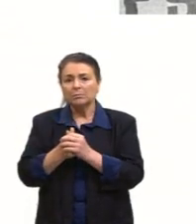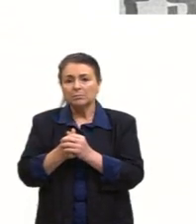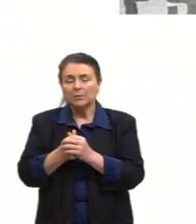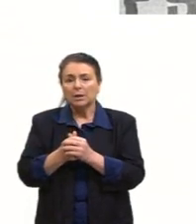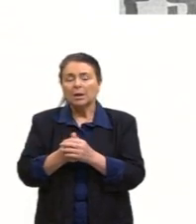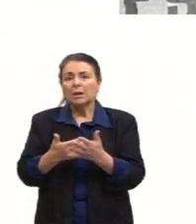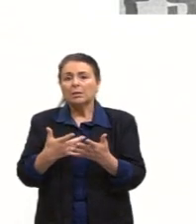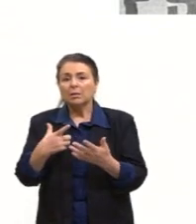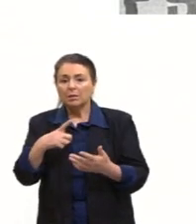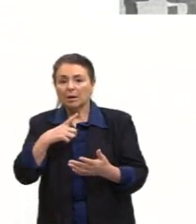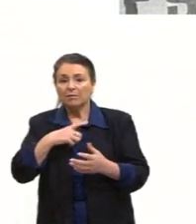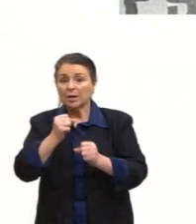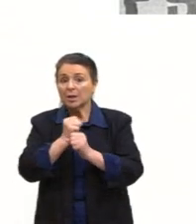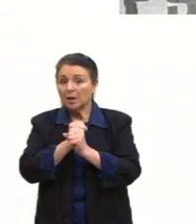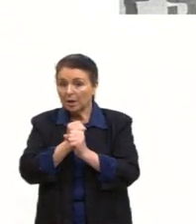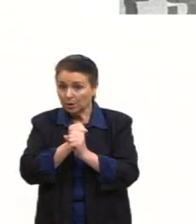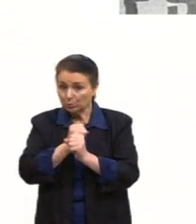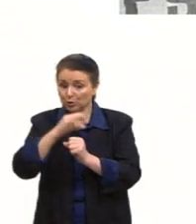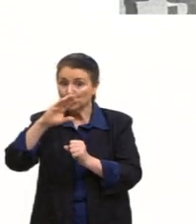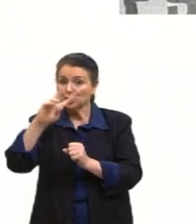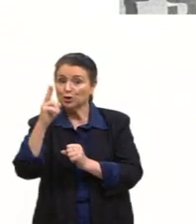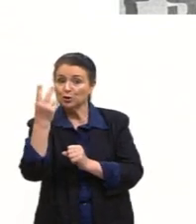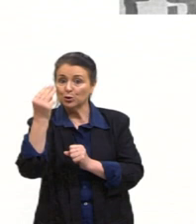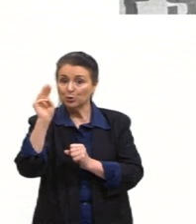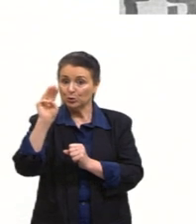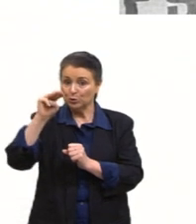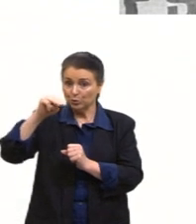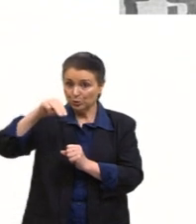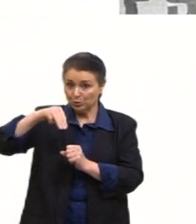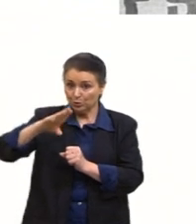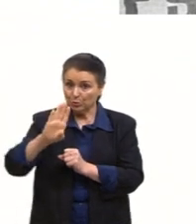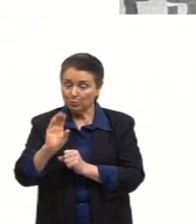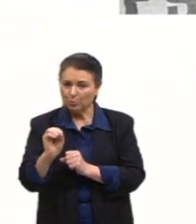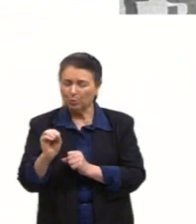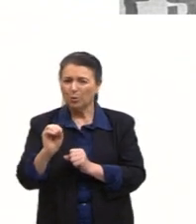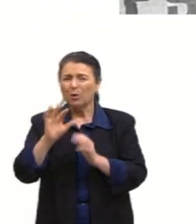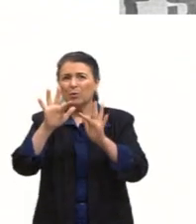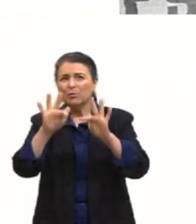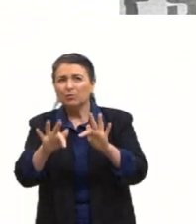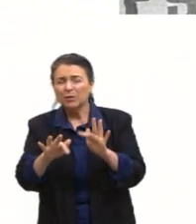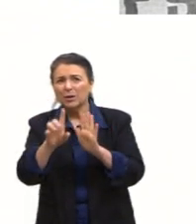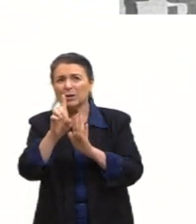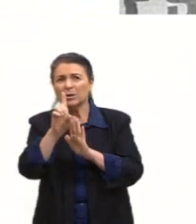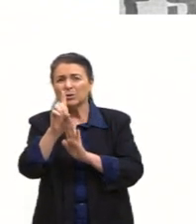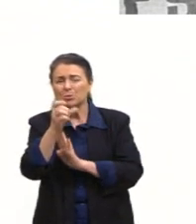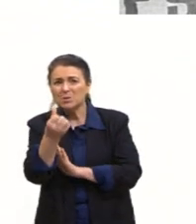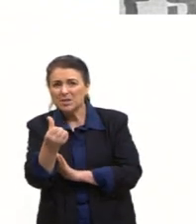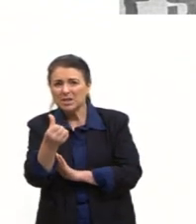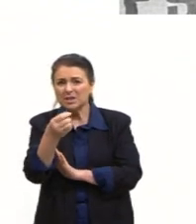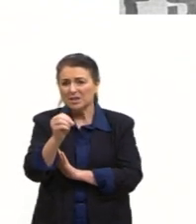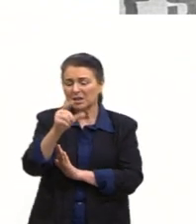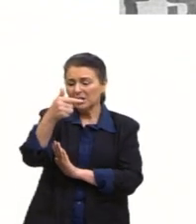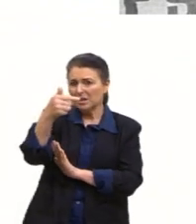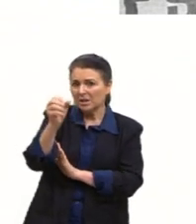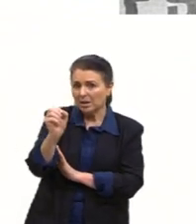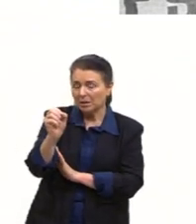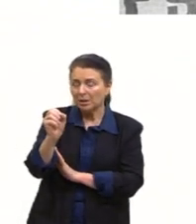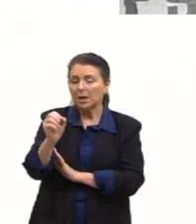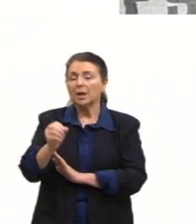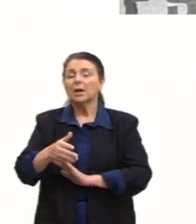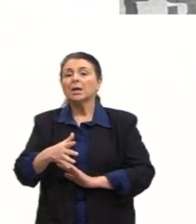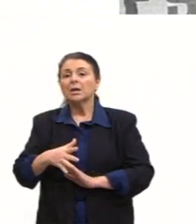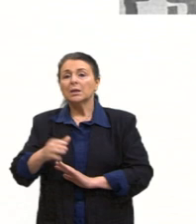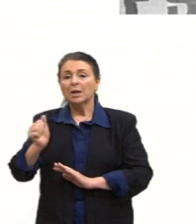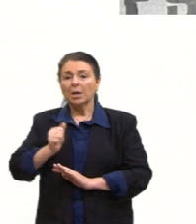chumbo, de maior repressão da ditadura, no final dos anos 60, no início dos anos 70. E a ditadura segue sofrendo